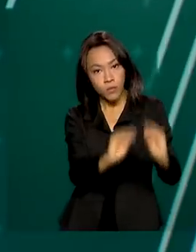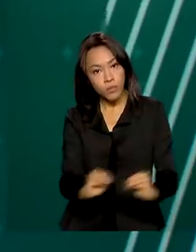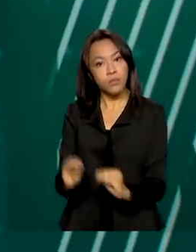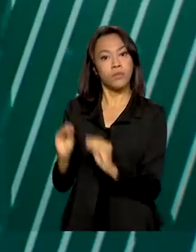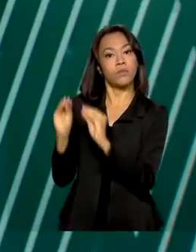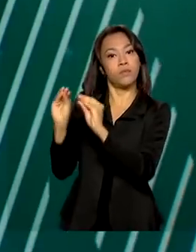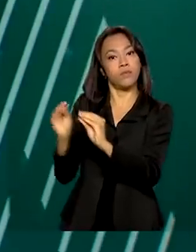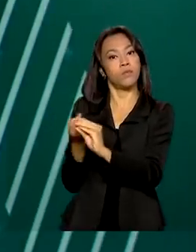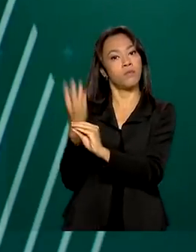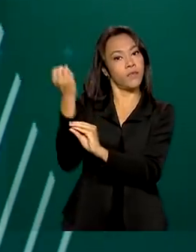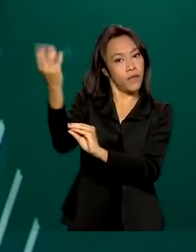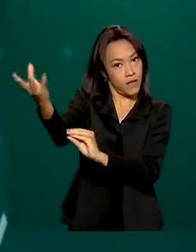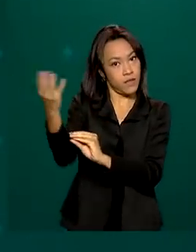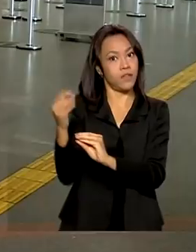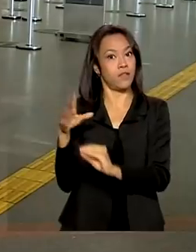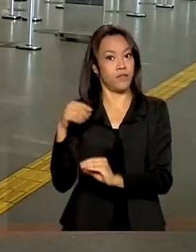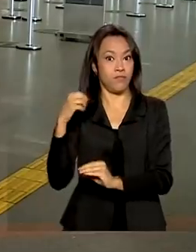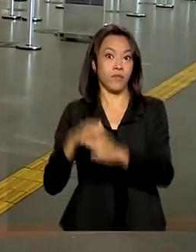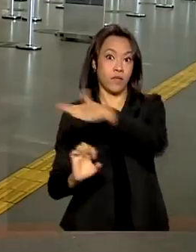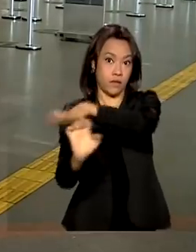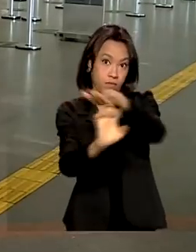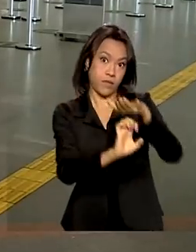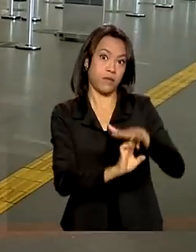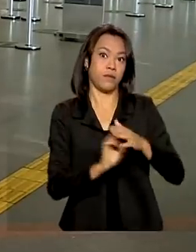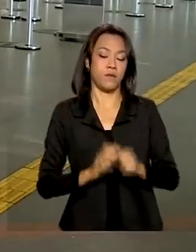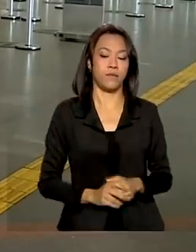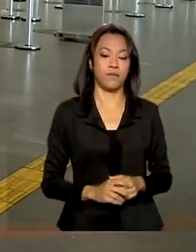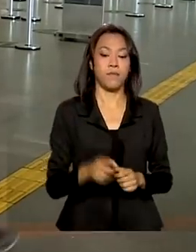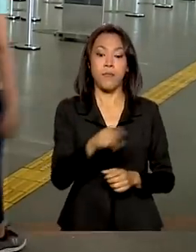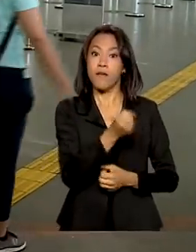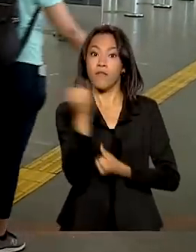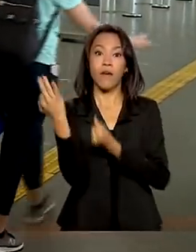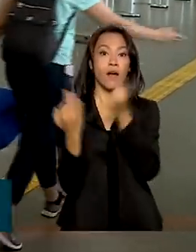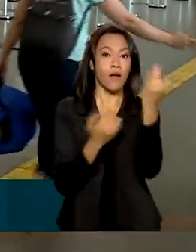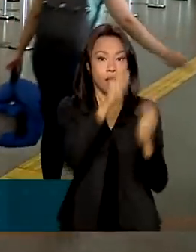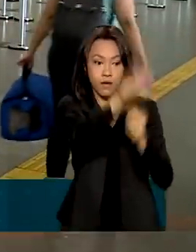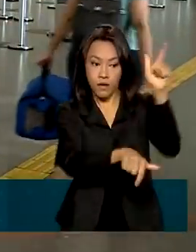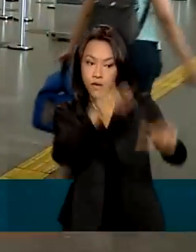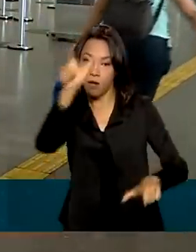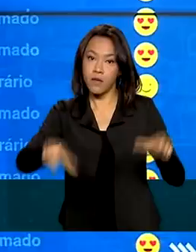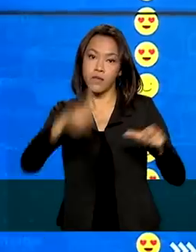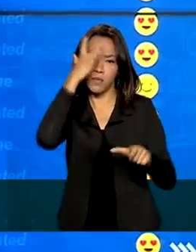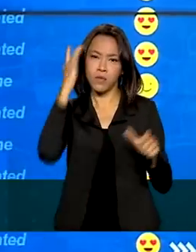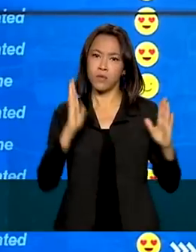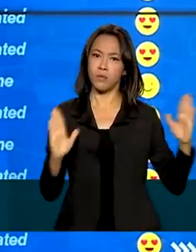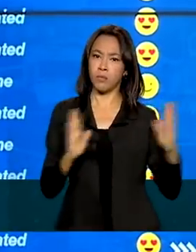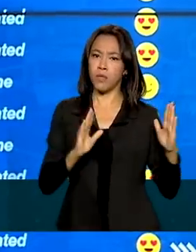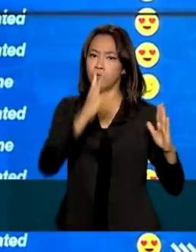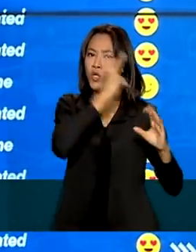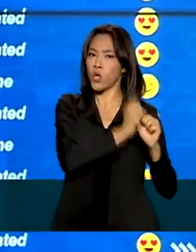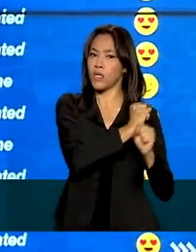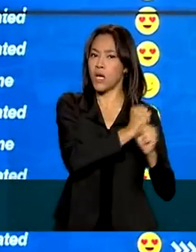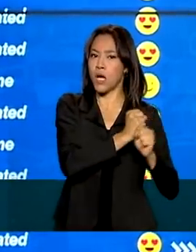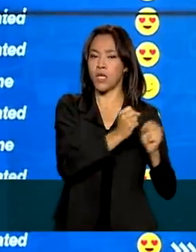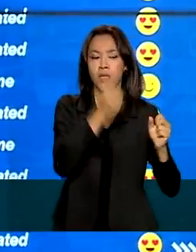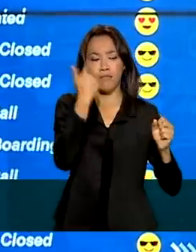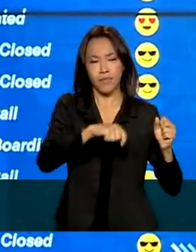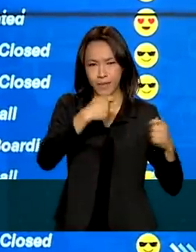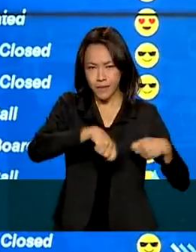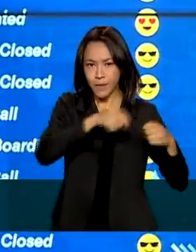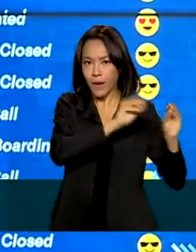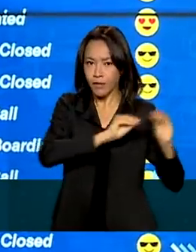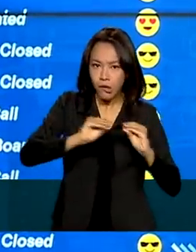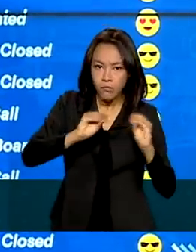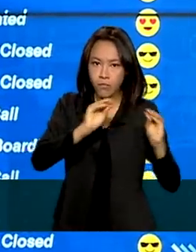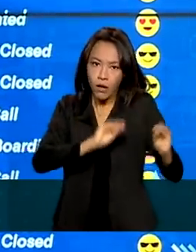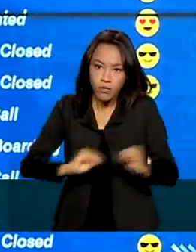bilhetes das companhias aéreas. Muitos brasileiros, nos últimos dois anos, tiveram que adiar viagens por